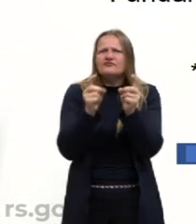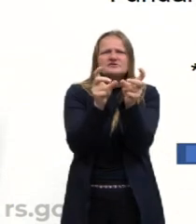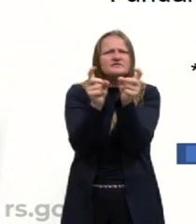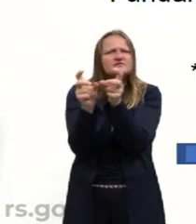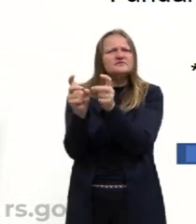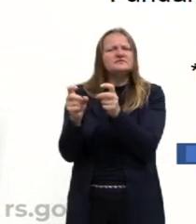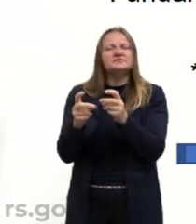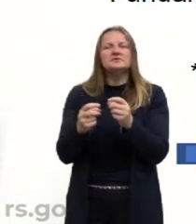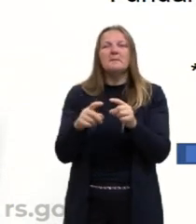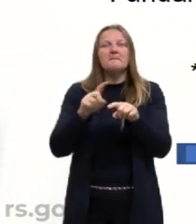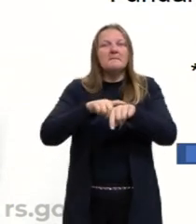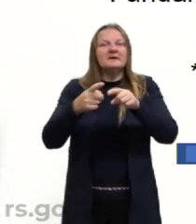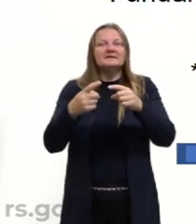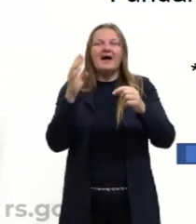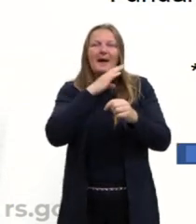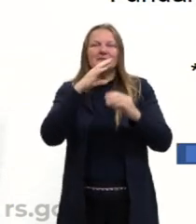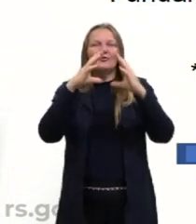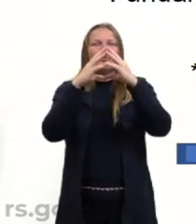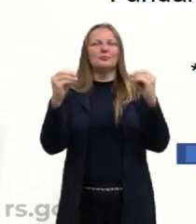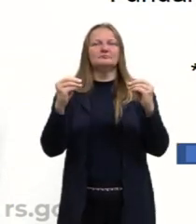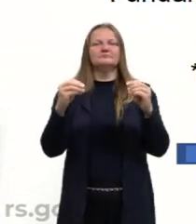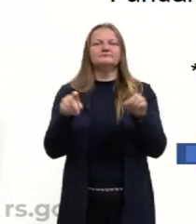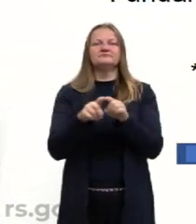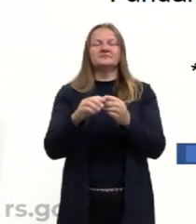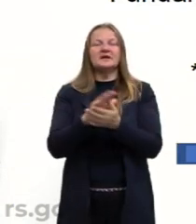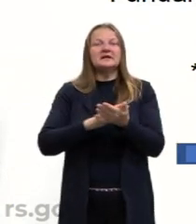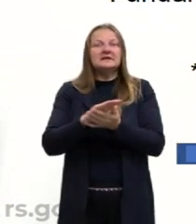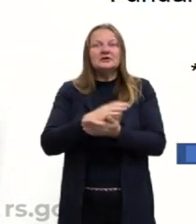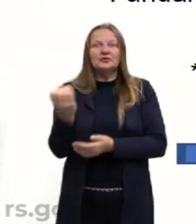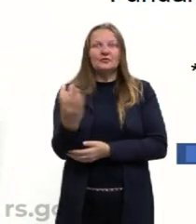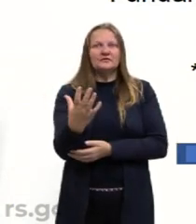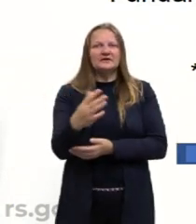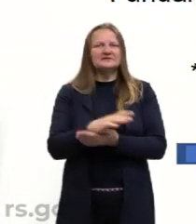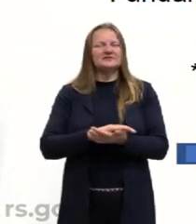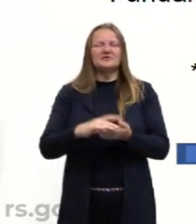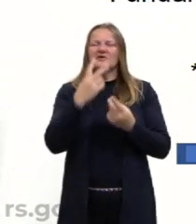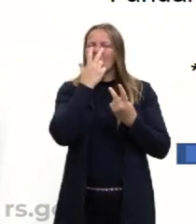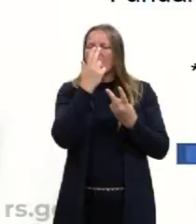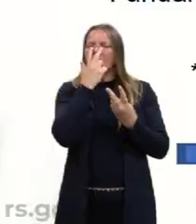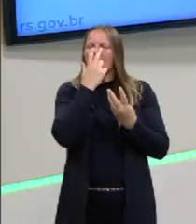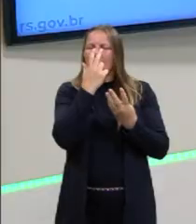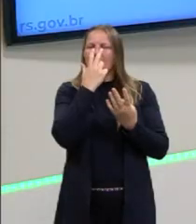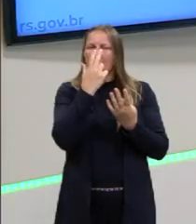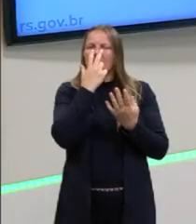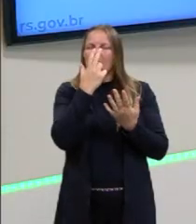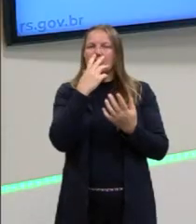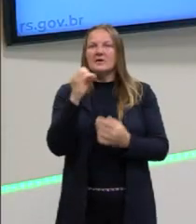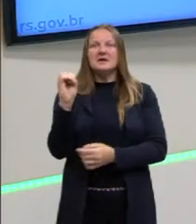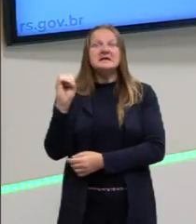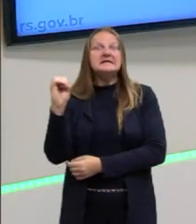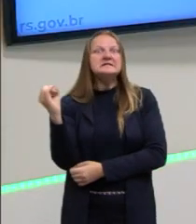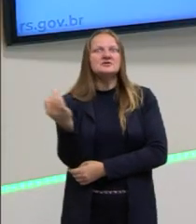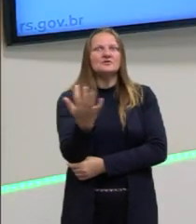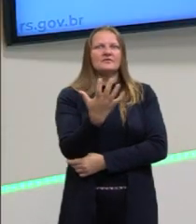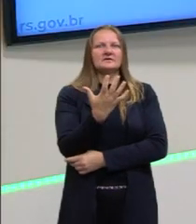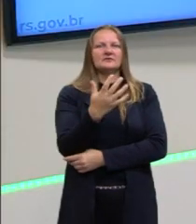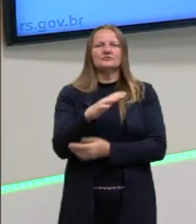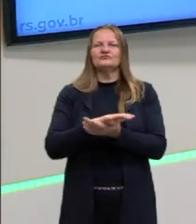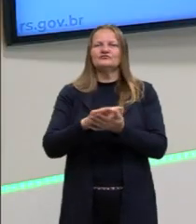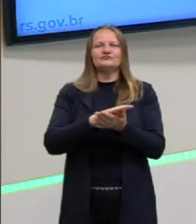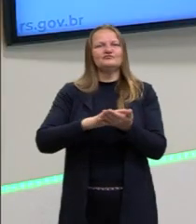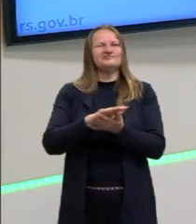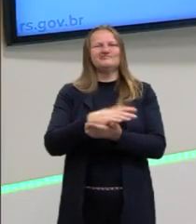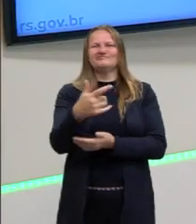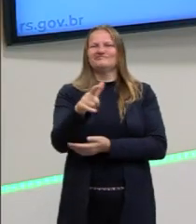somem num tempo muito rápido, mas não trazem nada de novo, é sempre o mais do mesmo, não é inovador. O inovador não vai ter